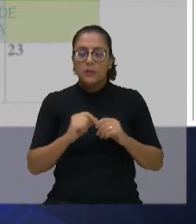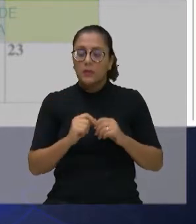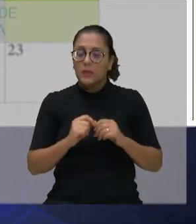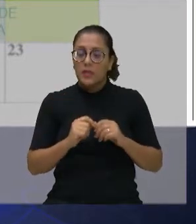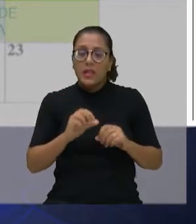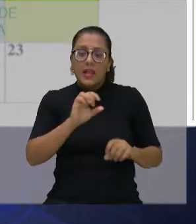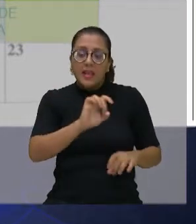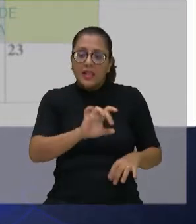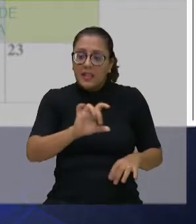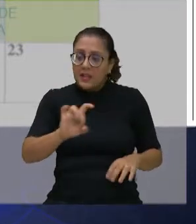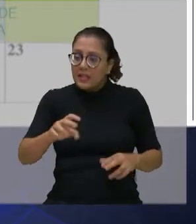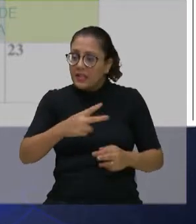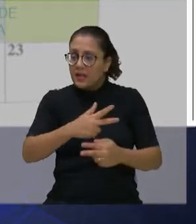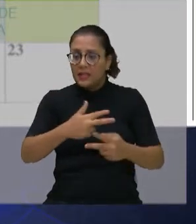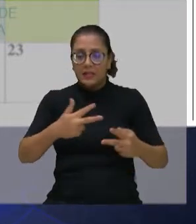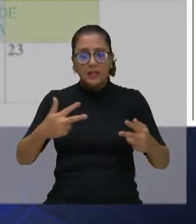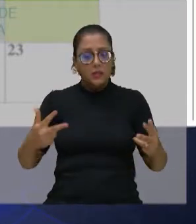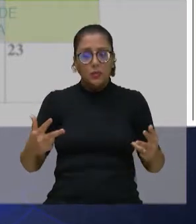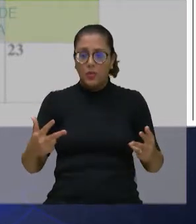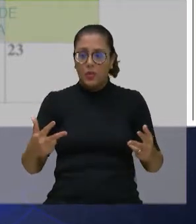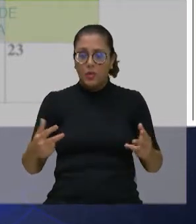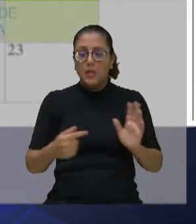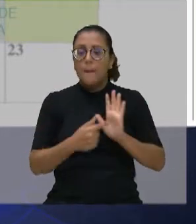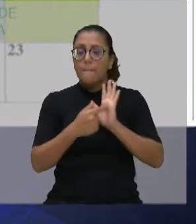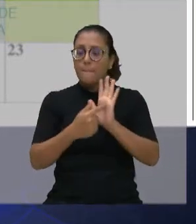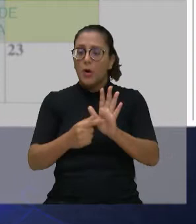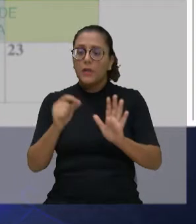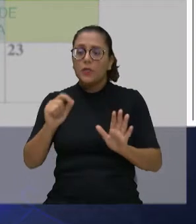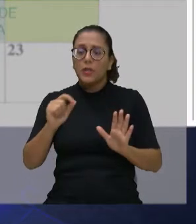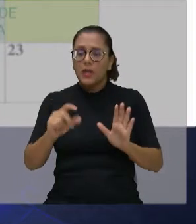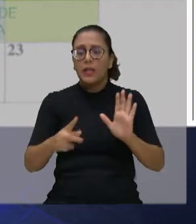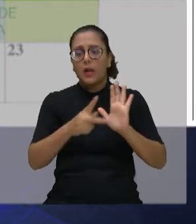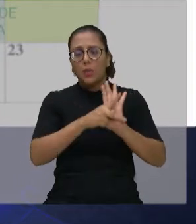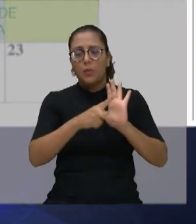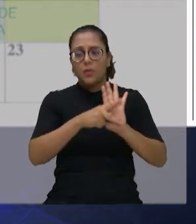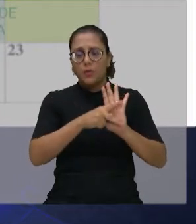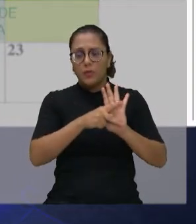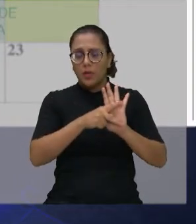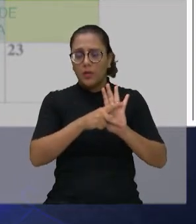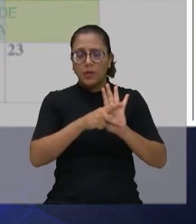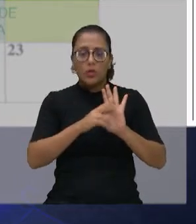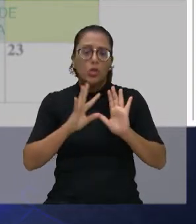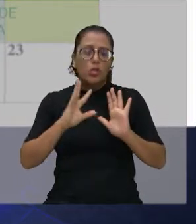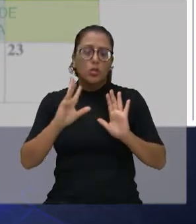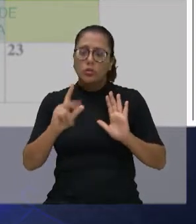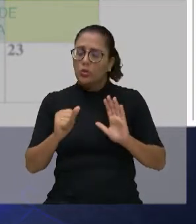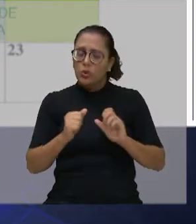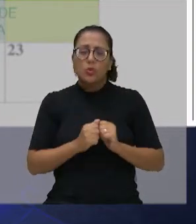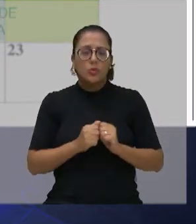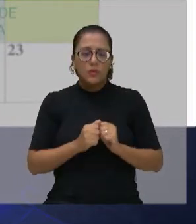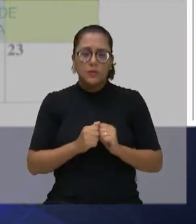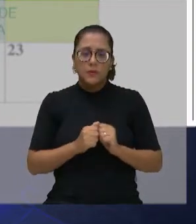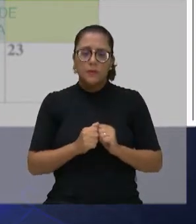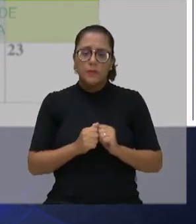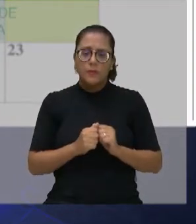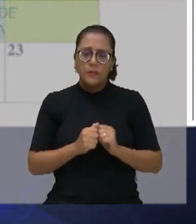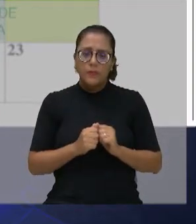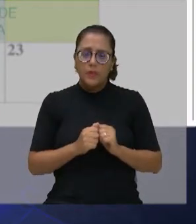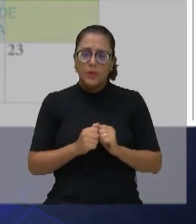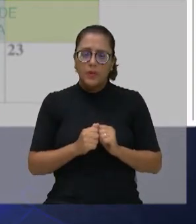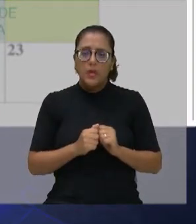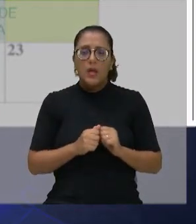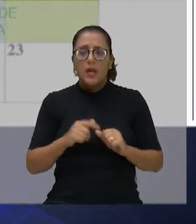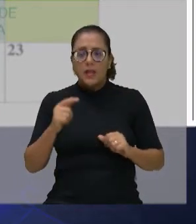revisão da planta genérica, projeto de servidores, todos os projetos seguem no rito